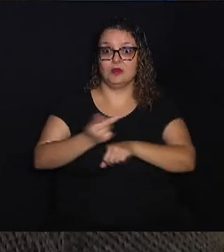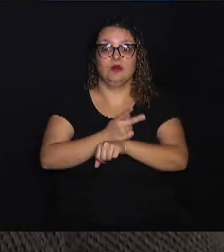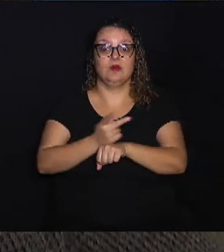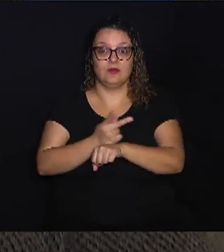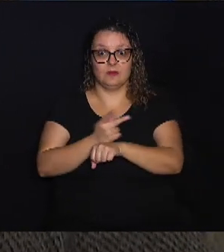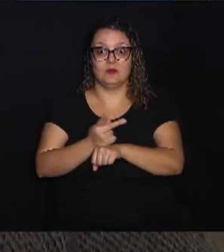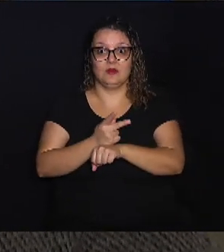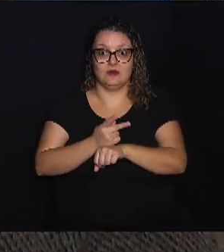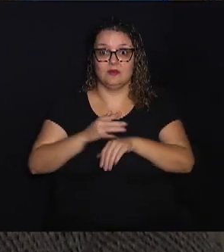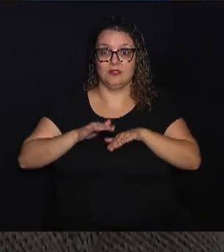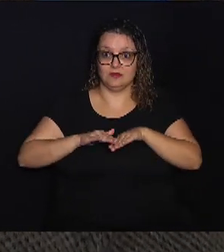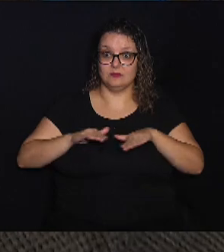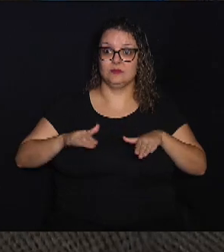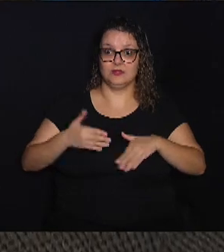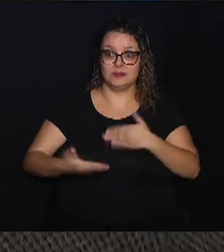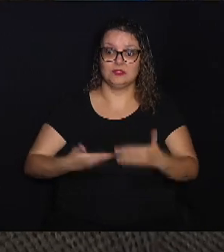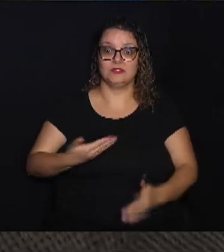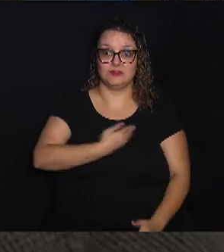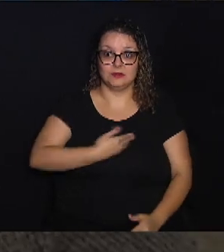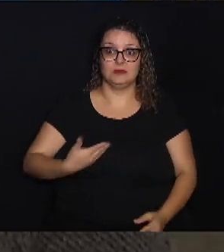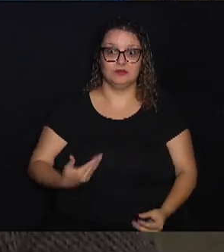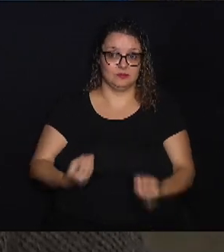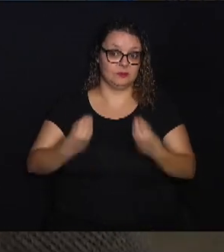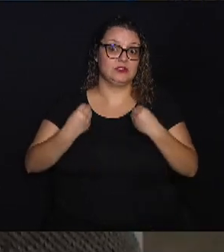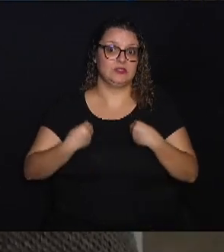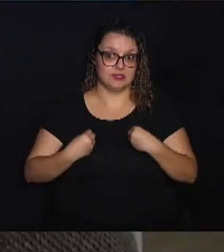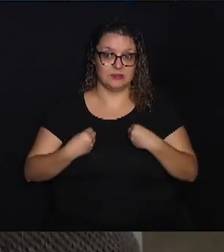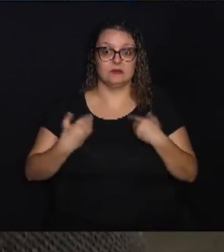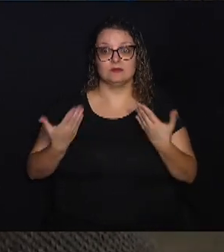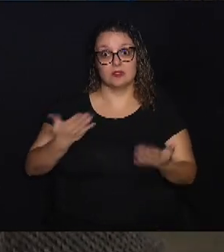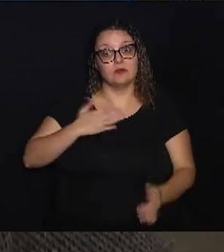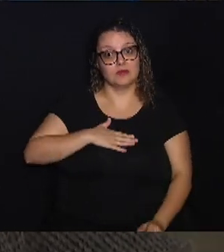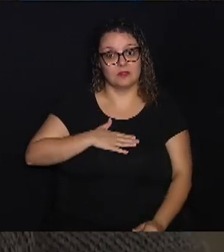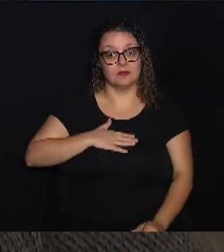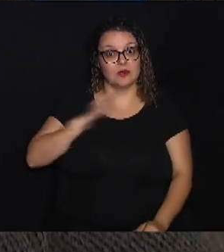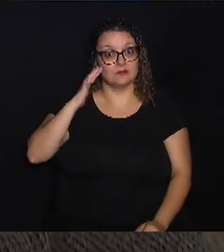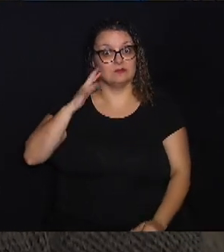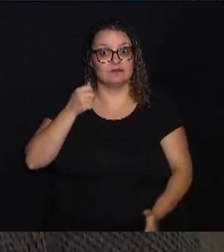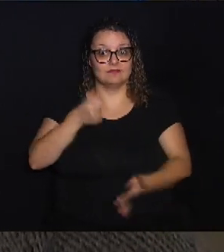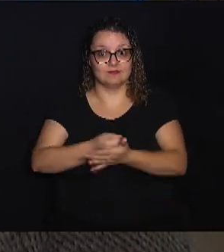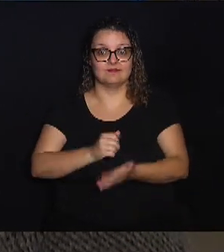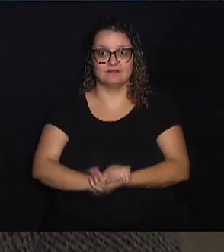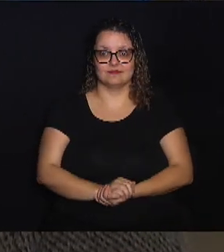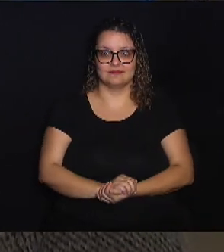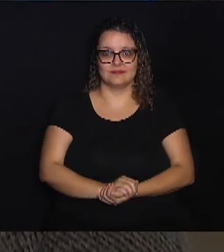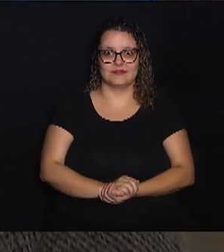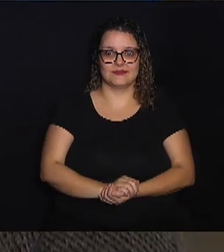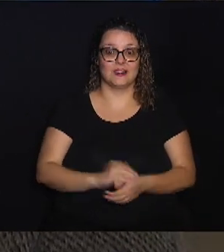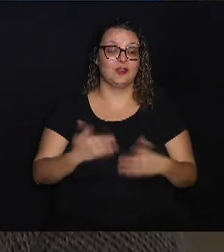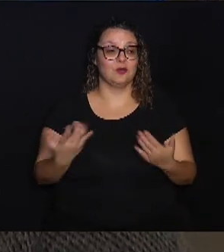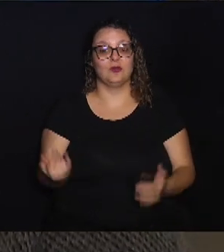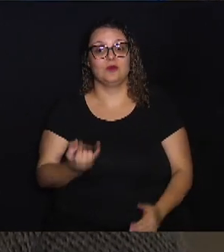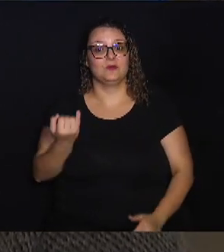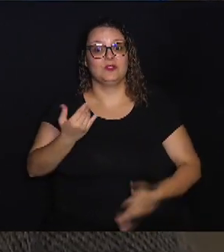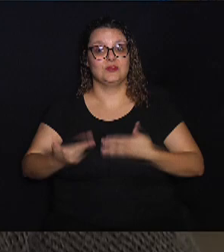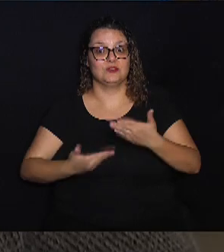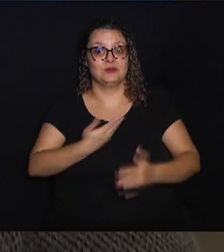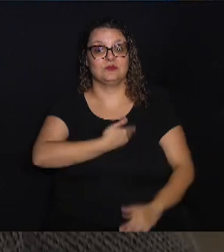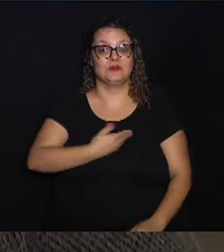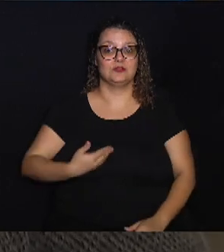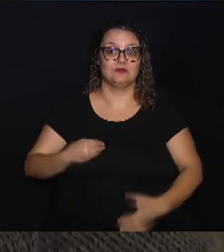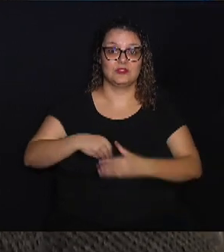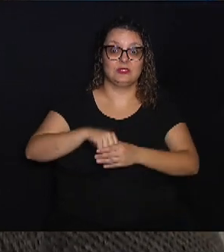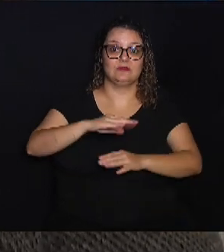essa estabilidade que o serviço público oferece. Então, para mim, é a realização de um sonho. Qual a importância do servidor para a casa?